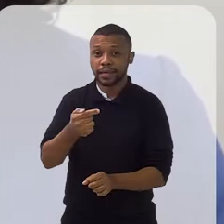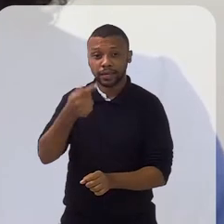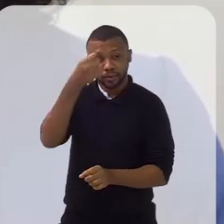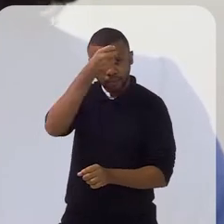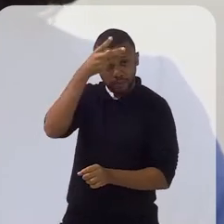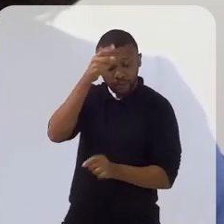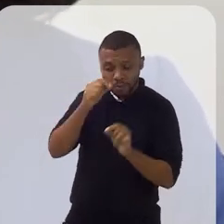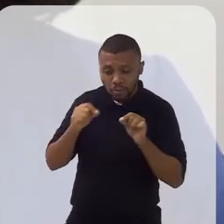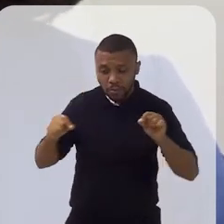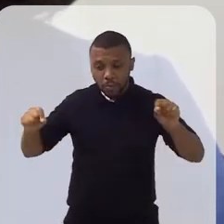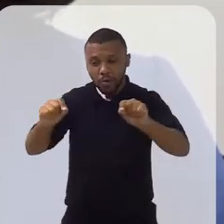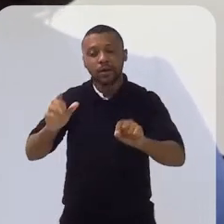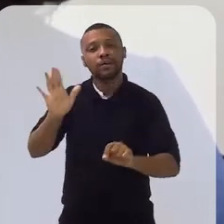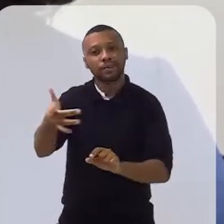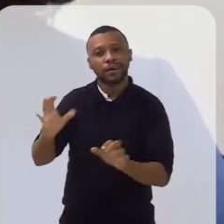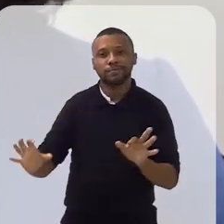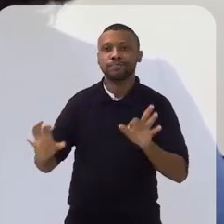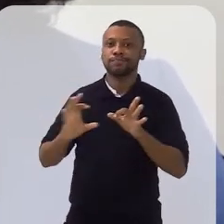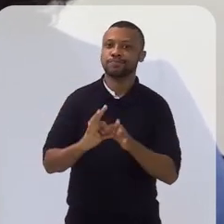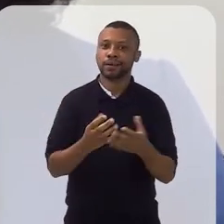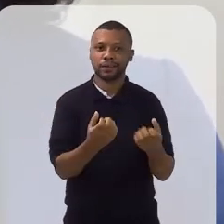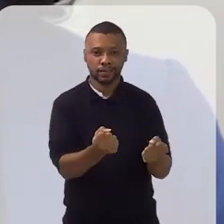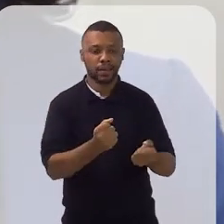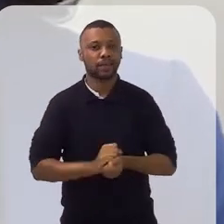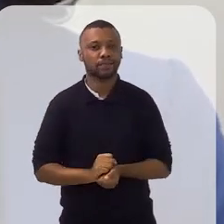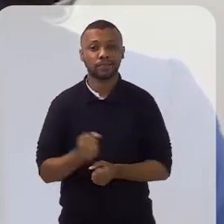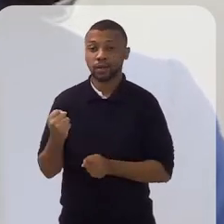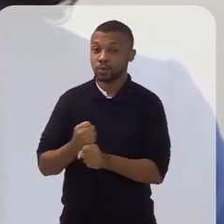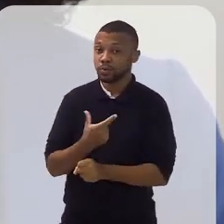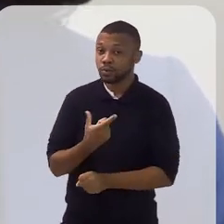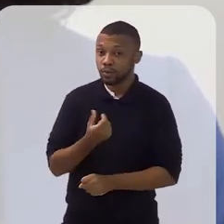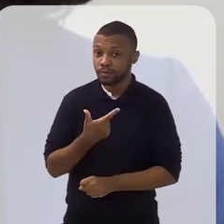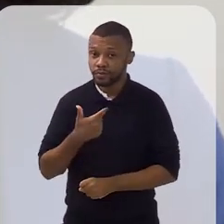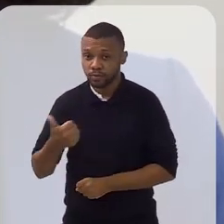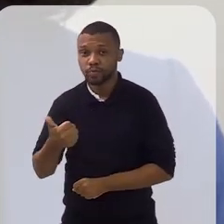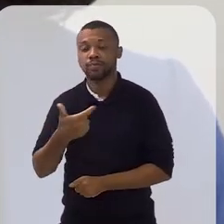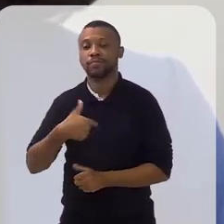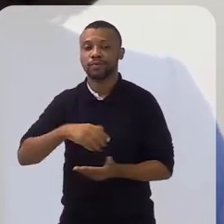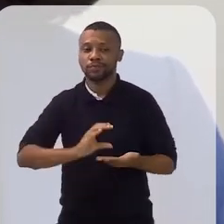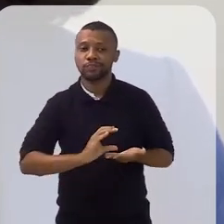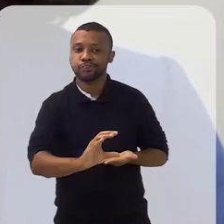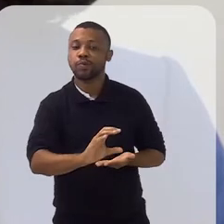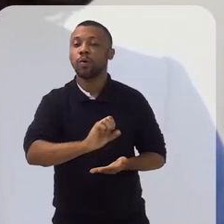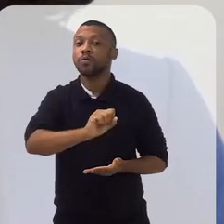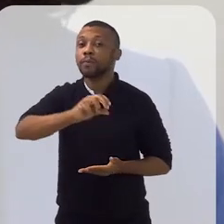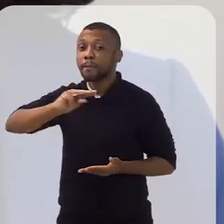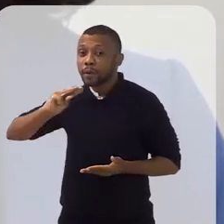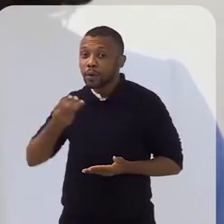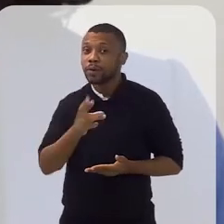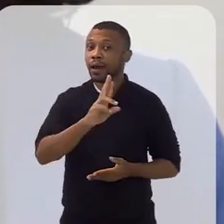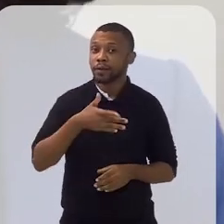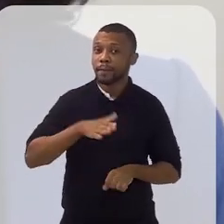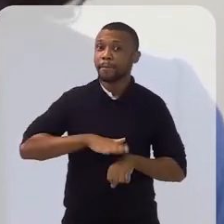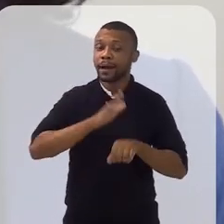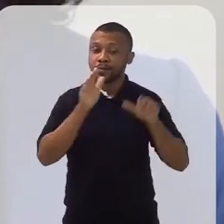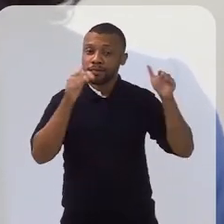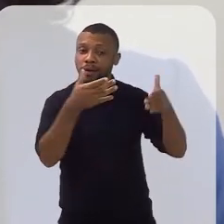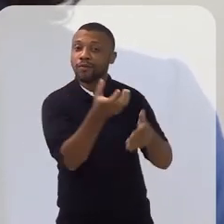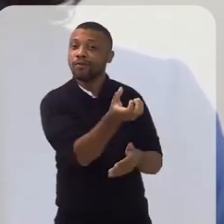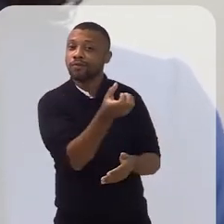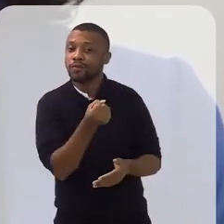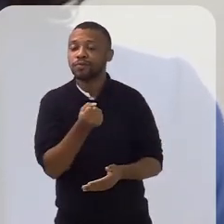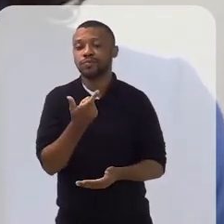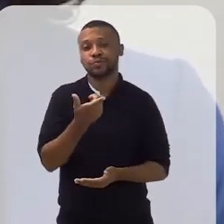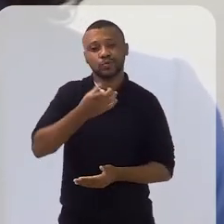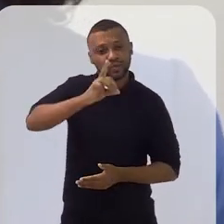cidades já fazem parte dessa iniciativa. E em 2021, foram destinados mais de 8 milhões de reais para os fundos